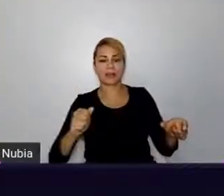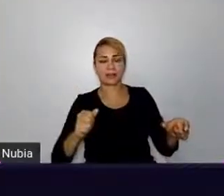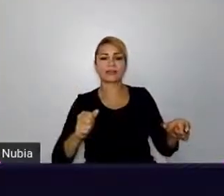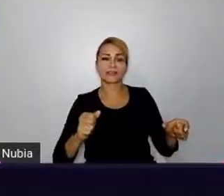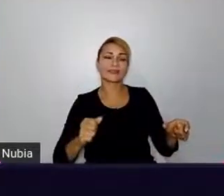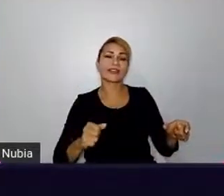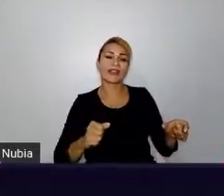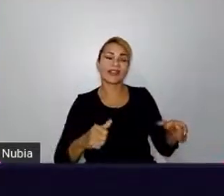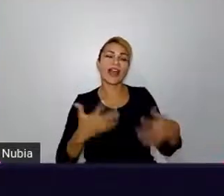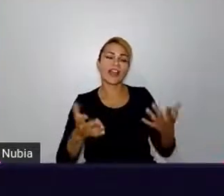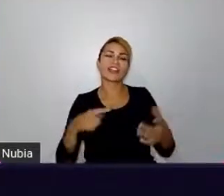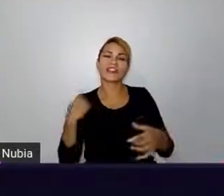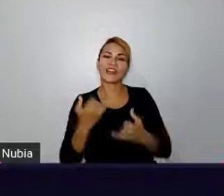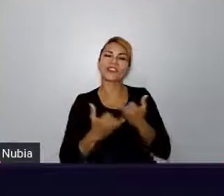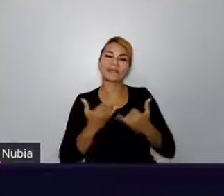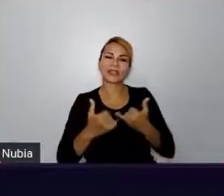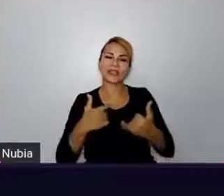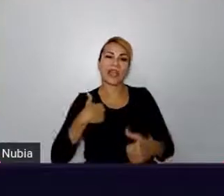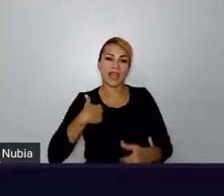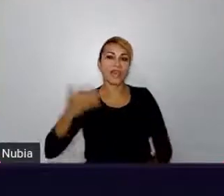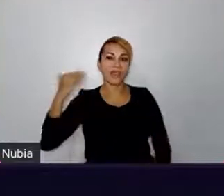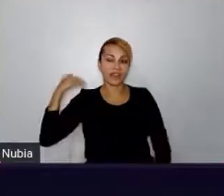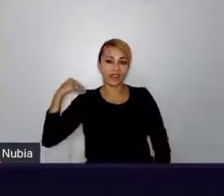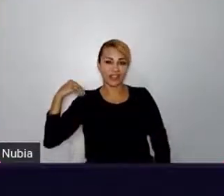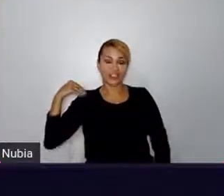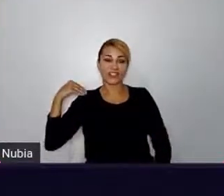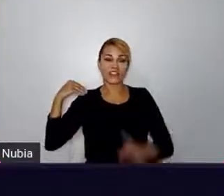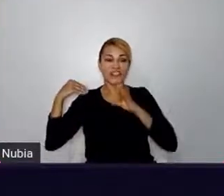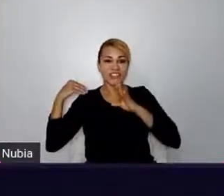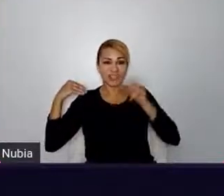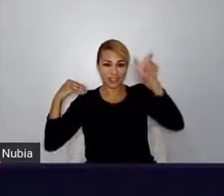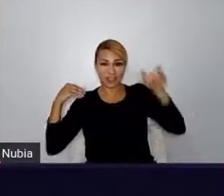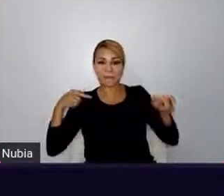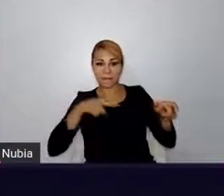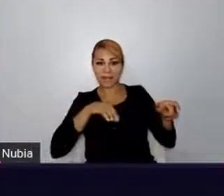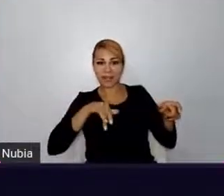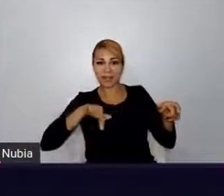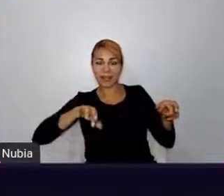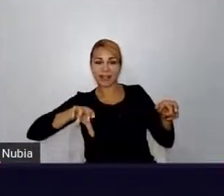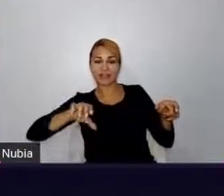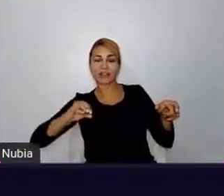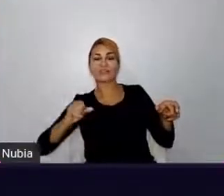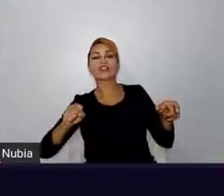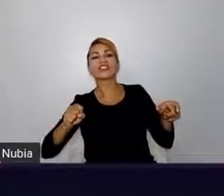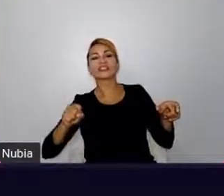saiu uma pessoa um pouco melhor. E com ele eu aprendi como comunicação é importante.